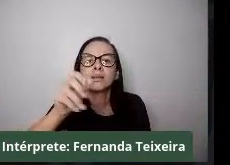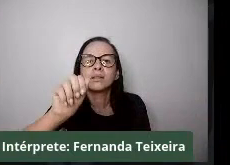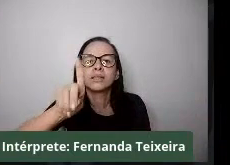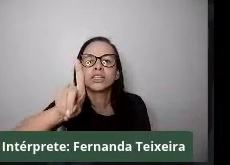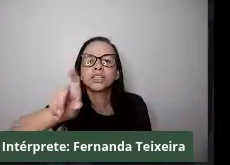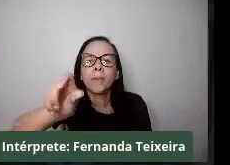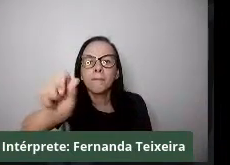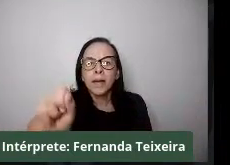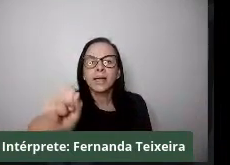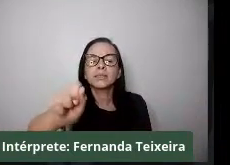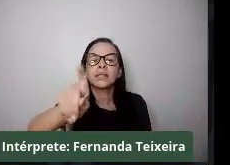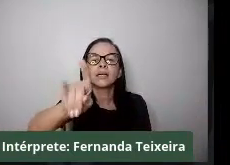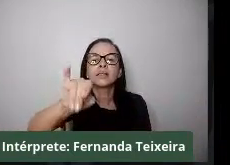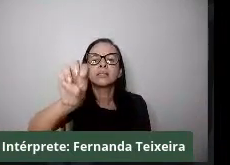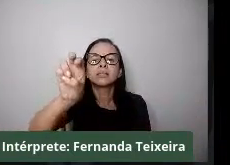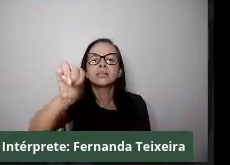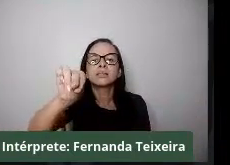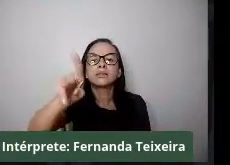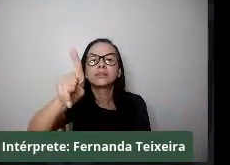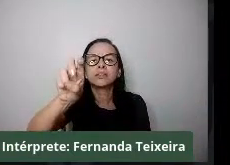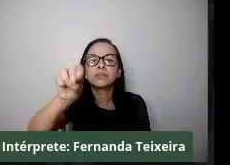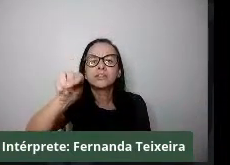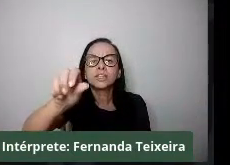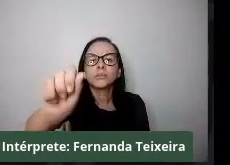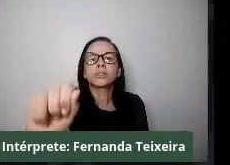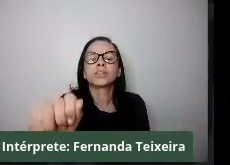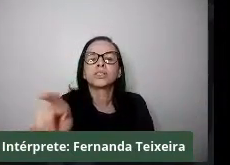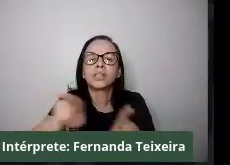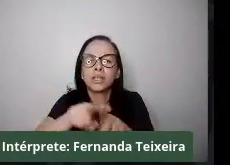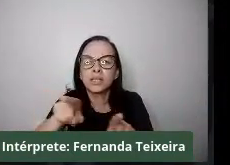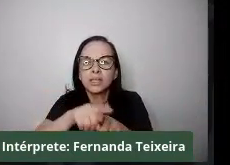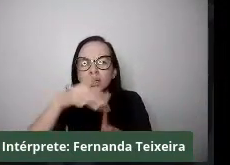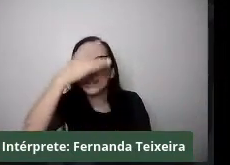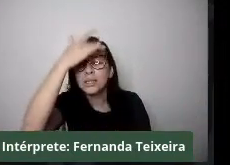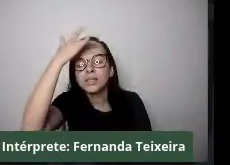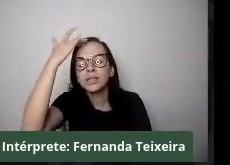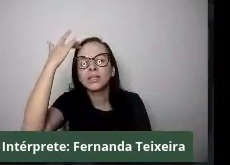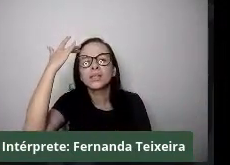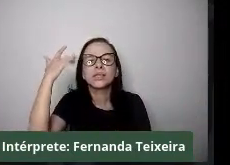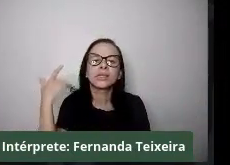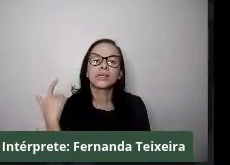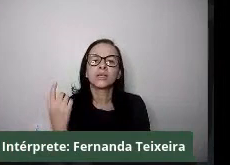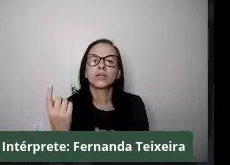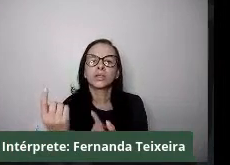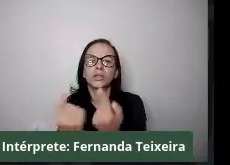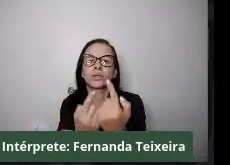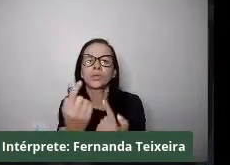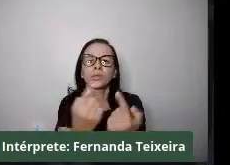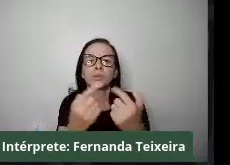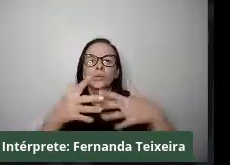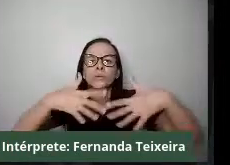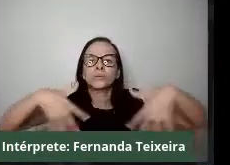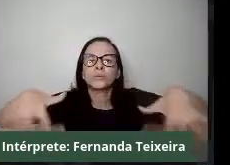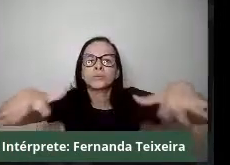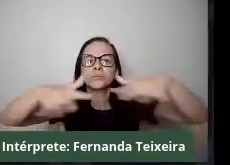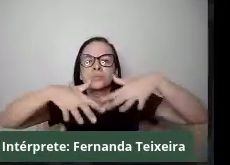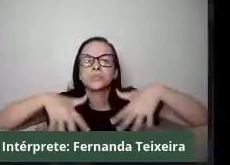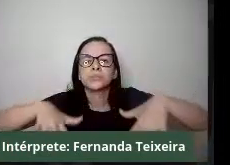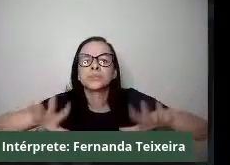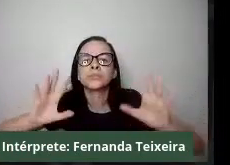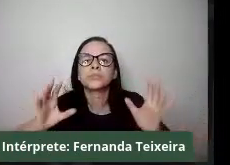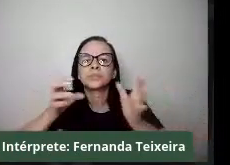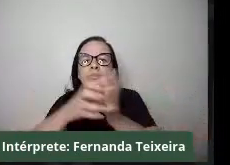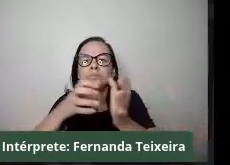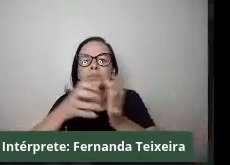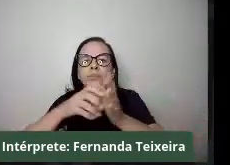E essa presença das comunidades quilombolas, elas vão incomodar